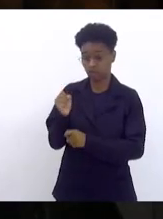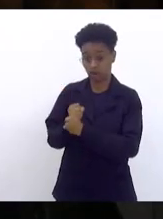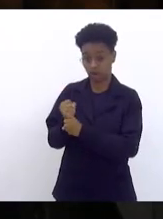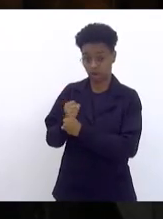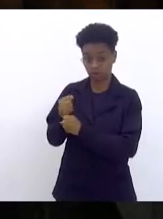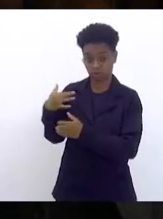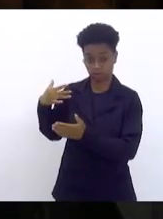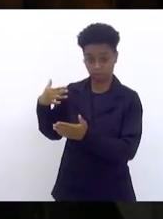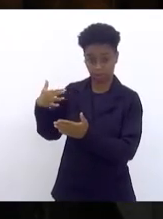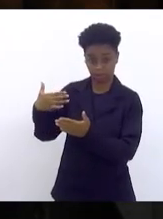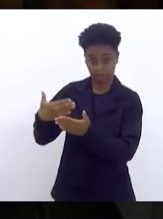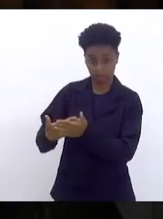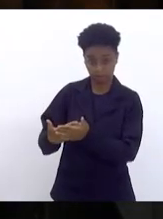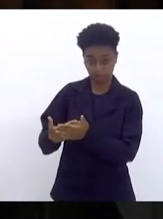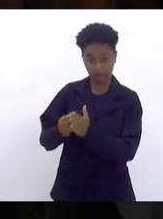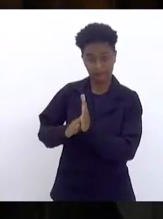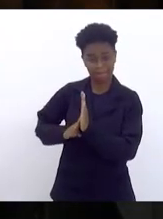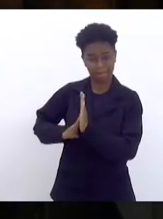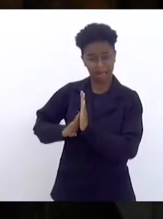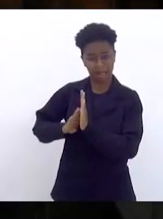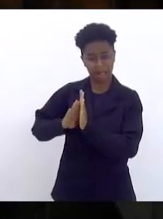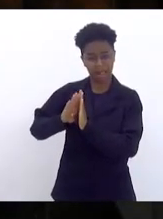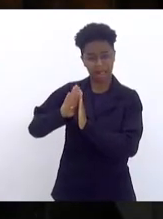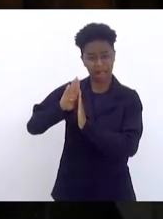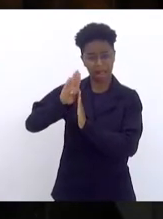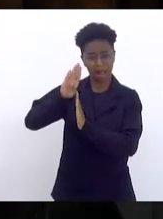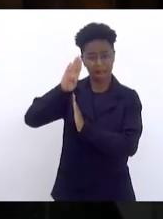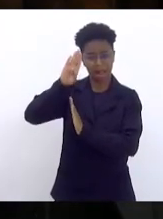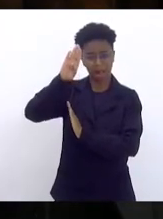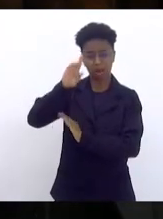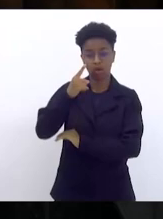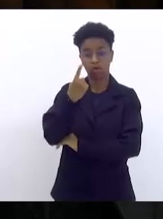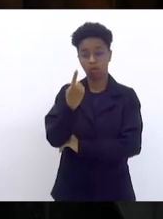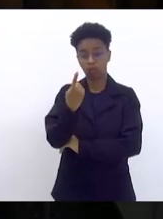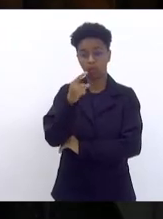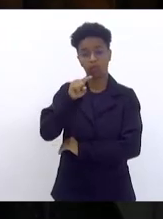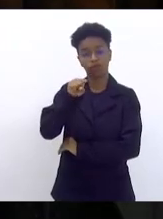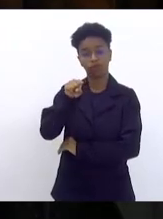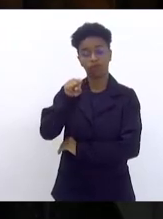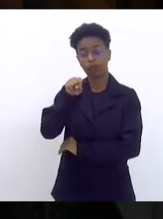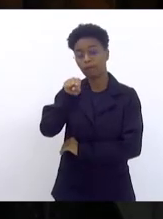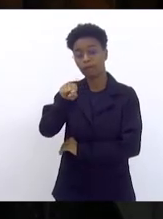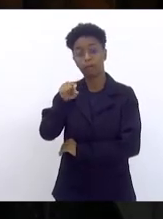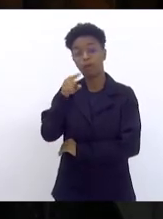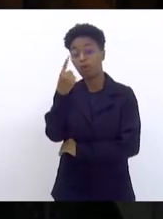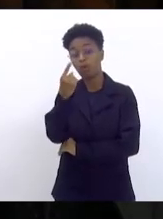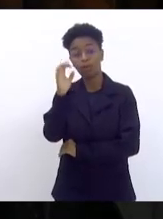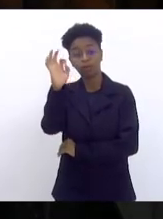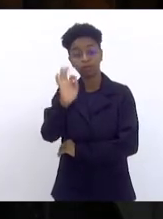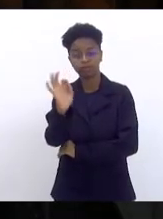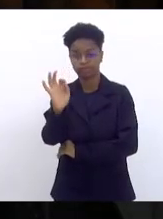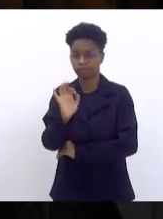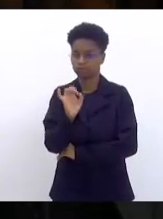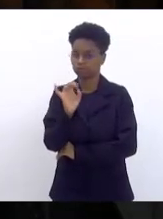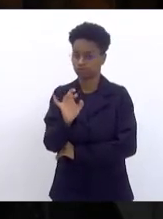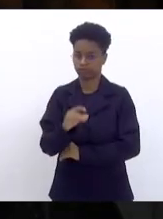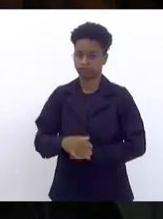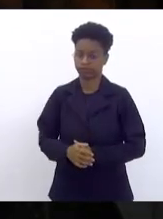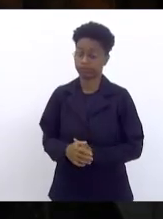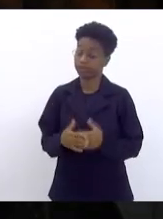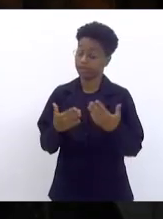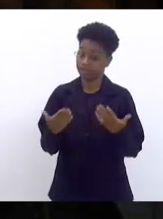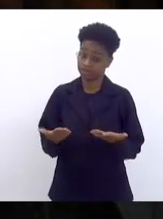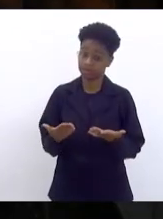cresceu os míseros, um ponto percentual. Então, é dessa